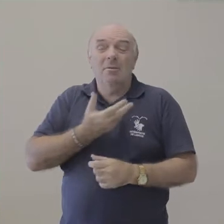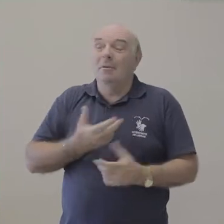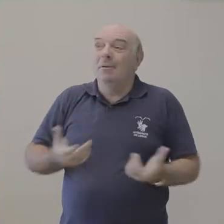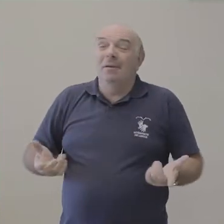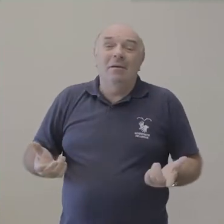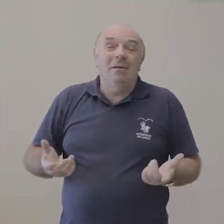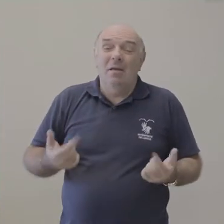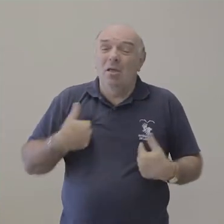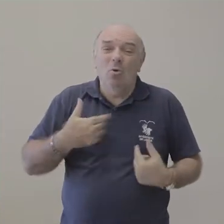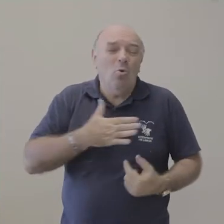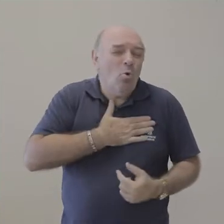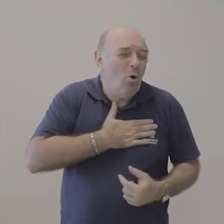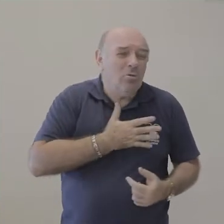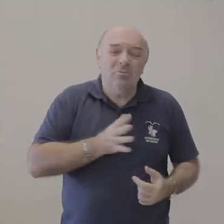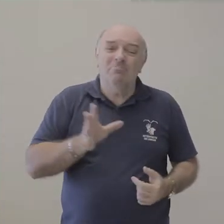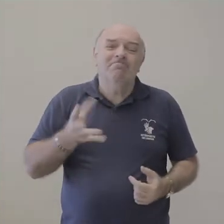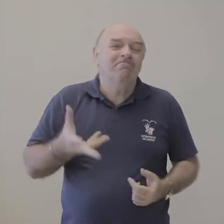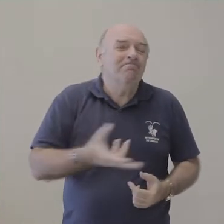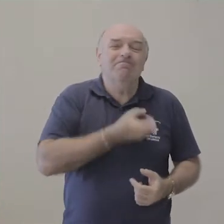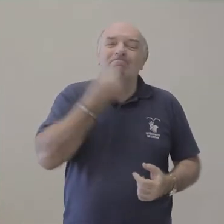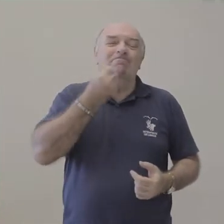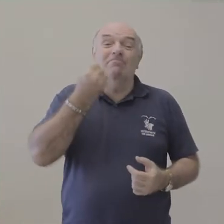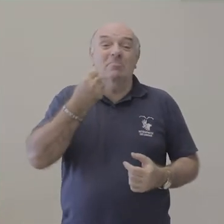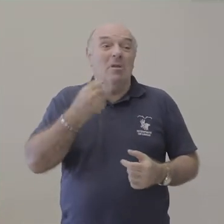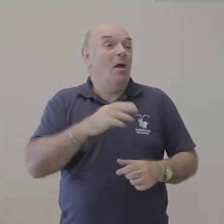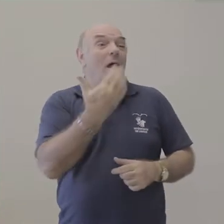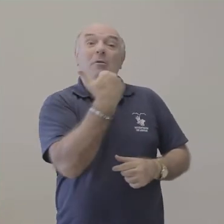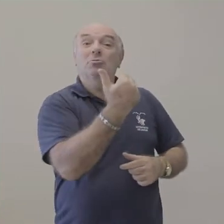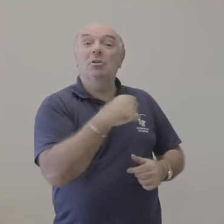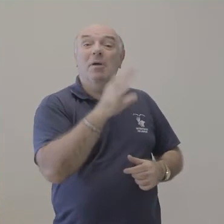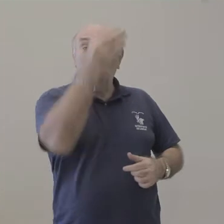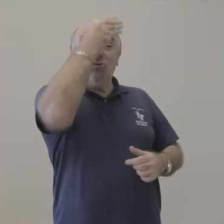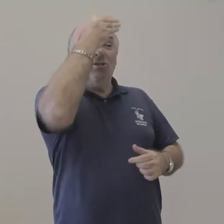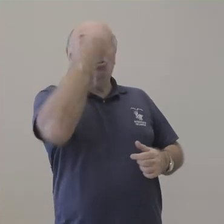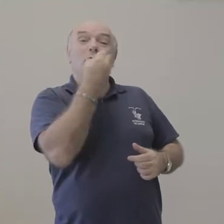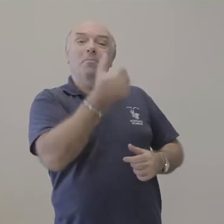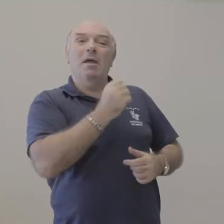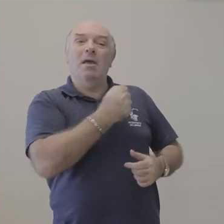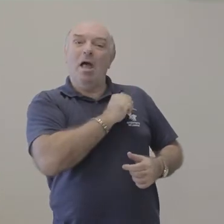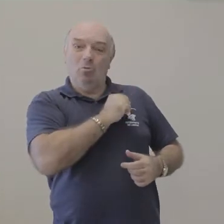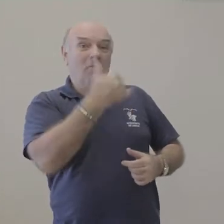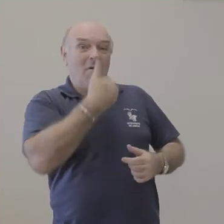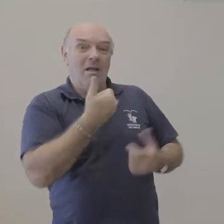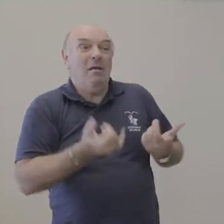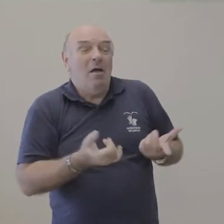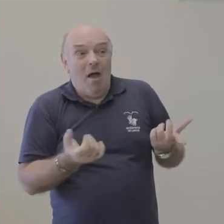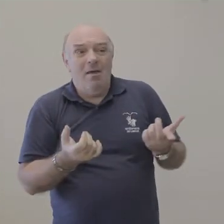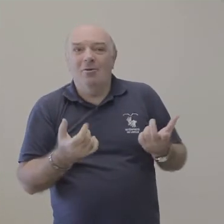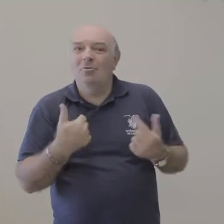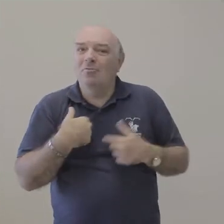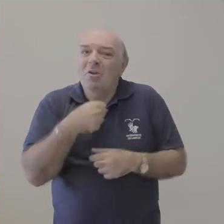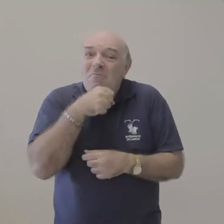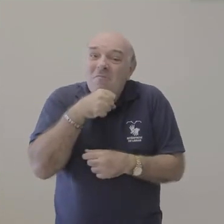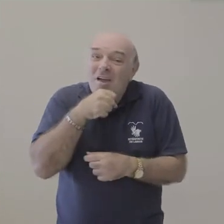da velha guarda. Parece que não, mas para mim é muito gratificante. Passa o dia, tudo bem com a senhora?